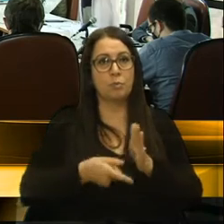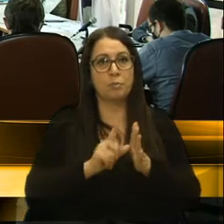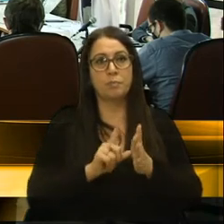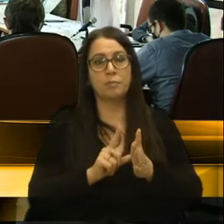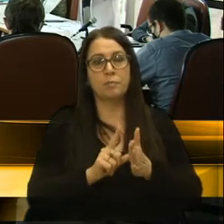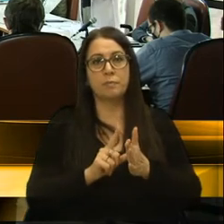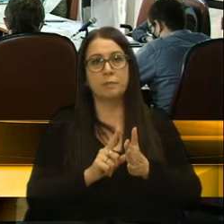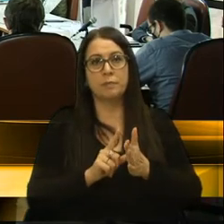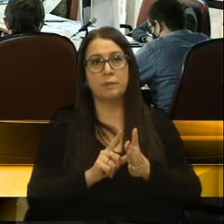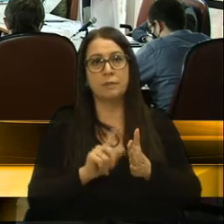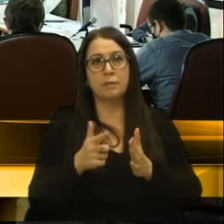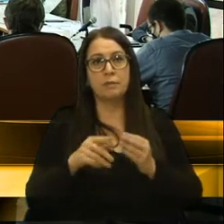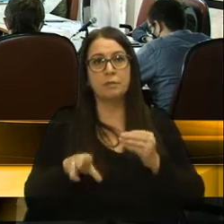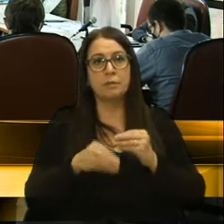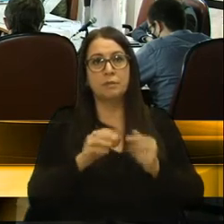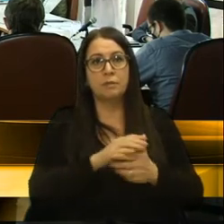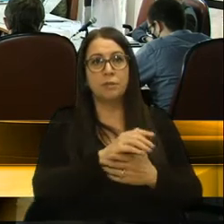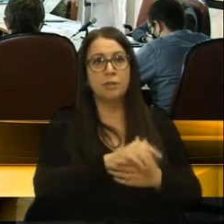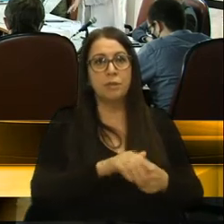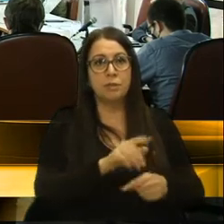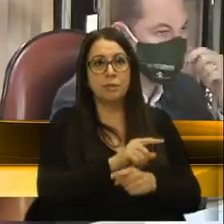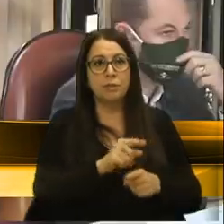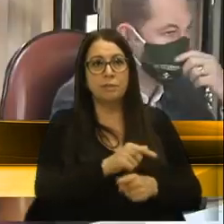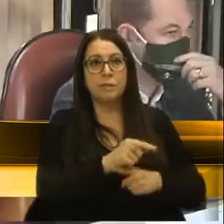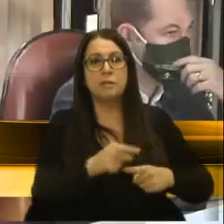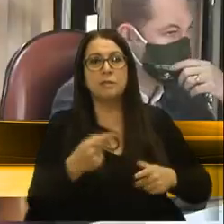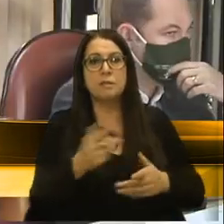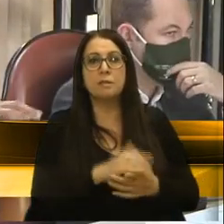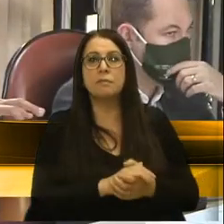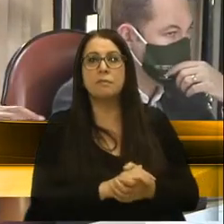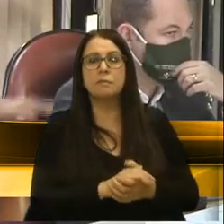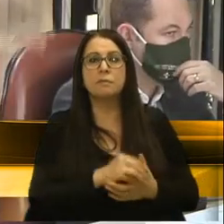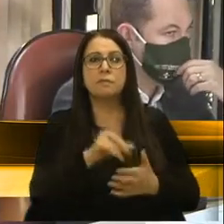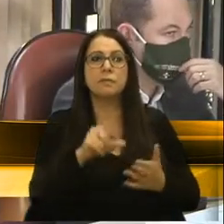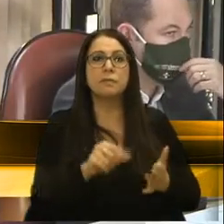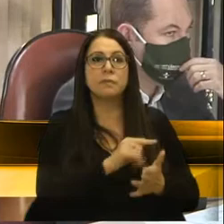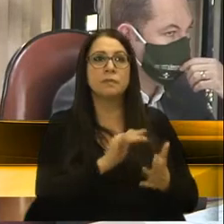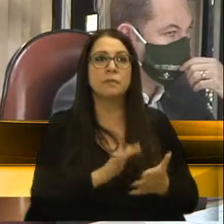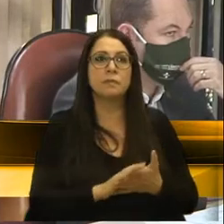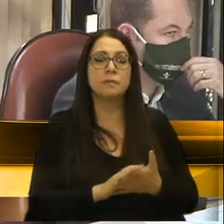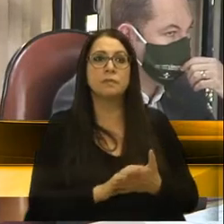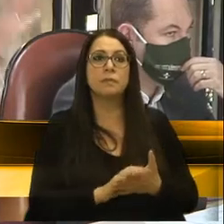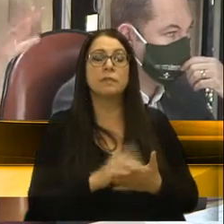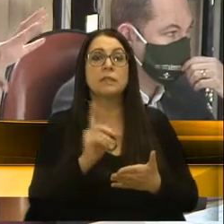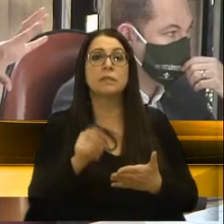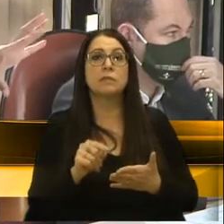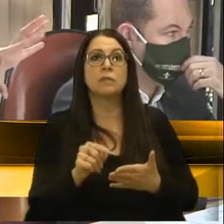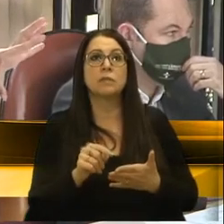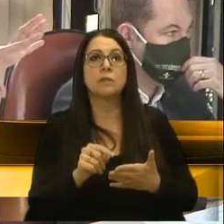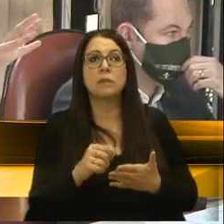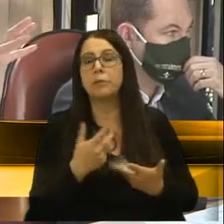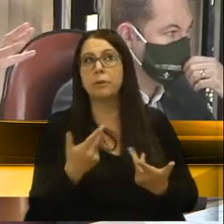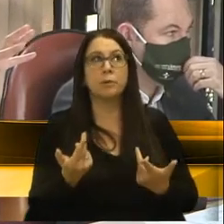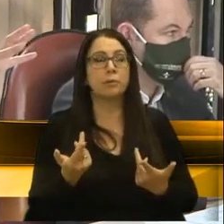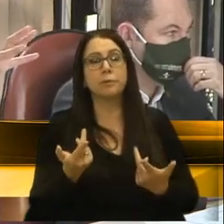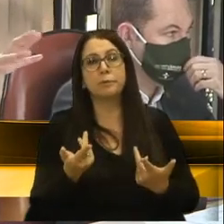sem o aditivo. Ele é mais caro e também atende menos. Então, ele não é algo tão